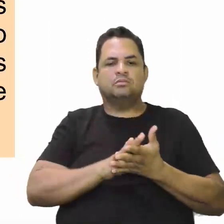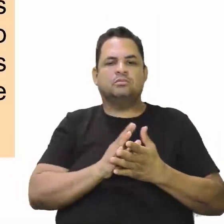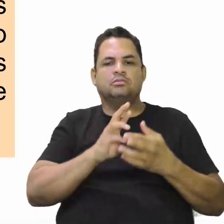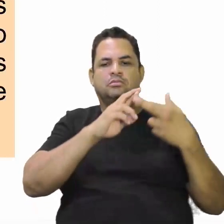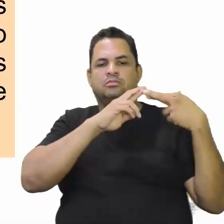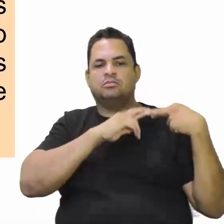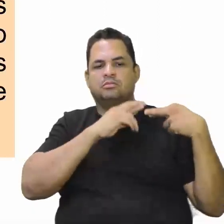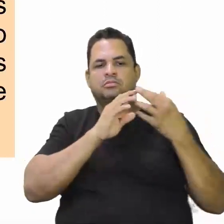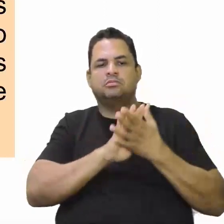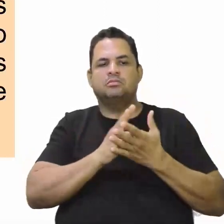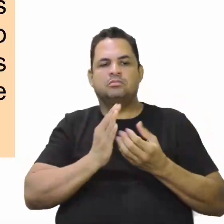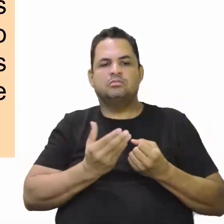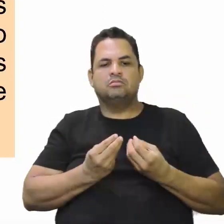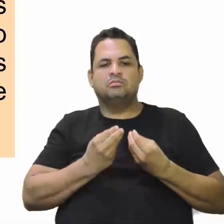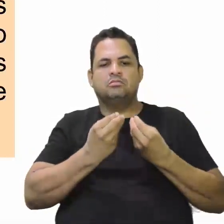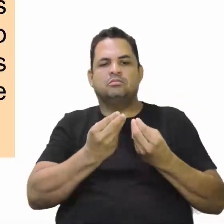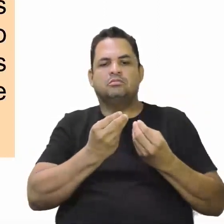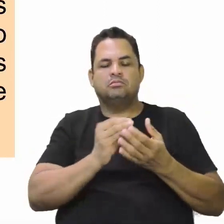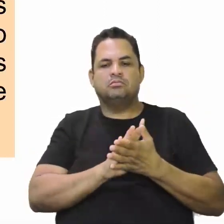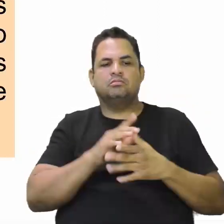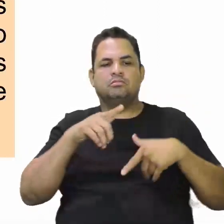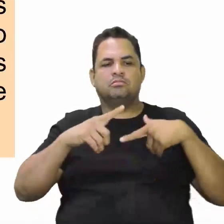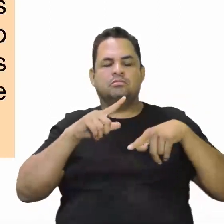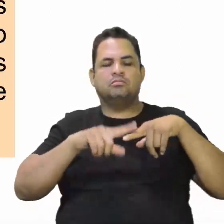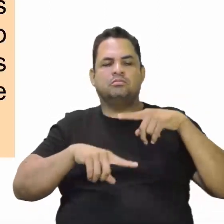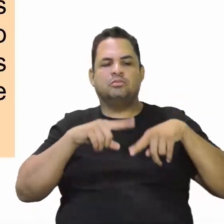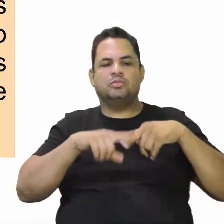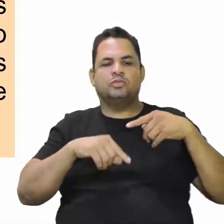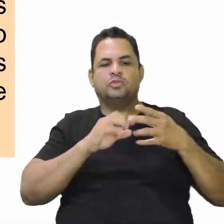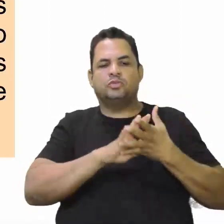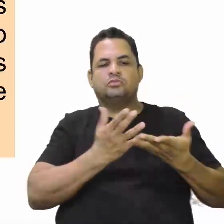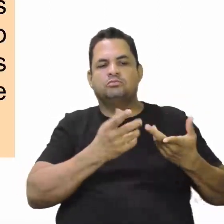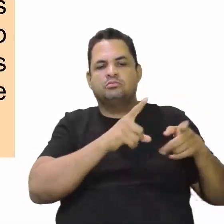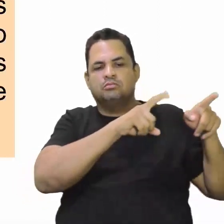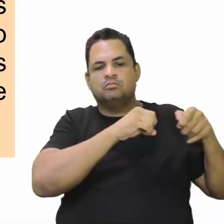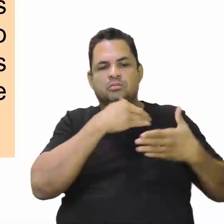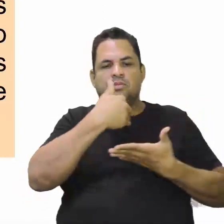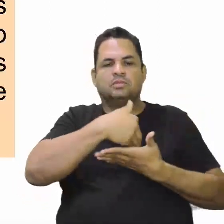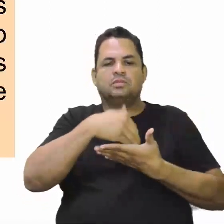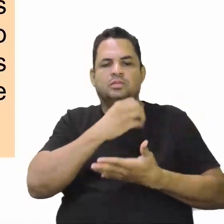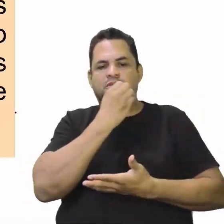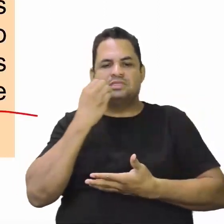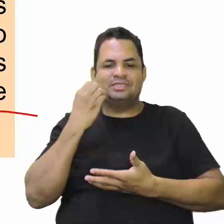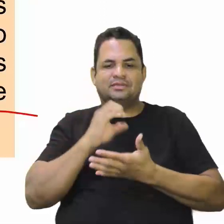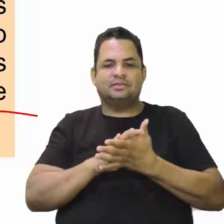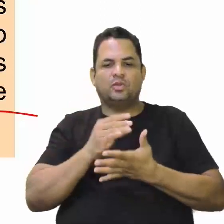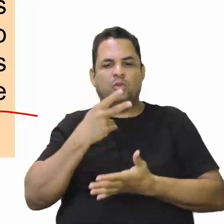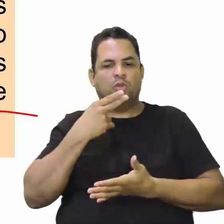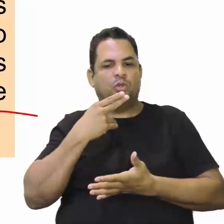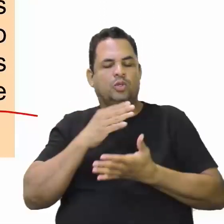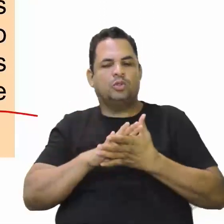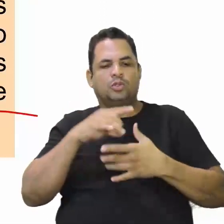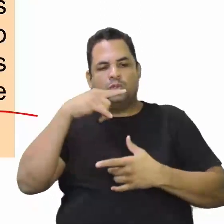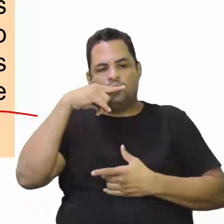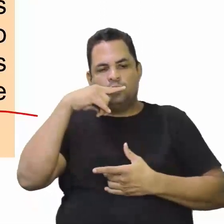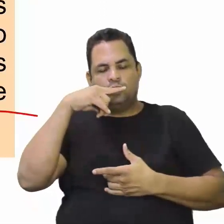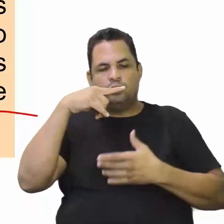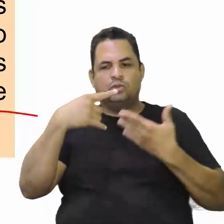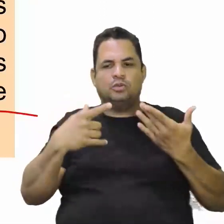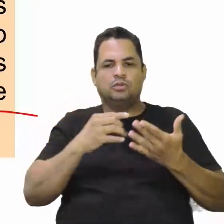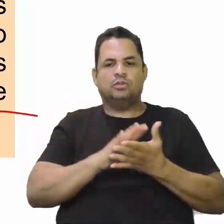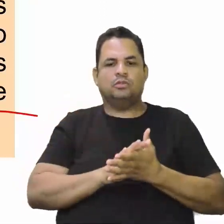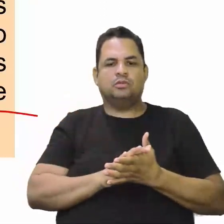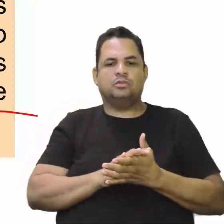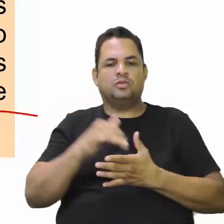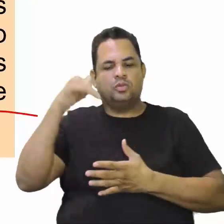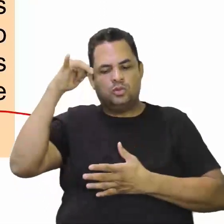abastecimento de minas com produtos agrícolas, a batata, o milho, o tabaco, a cana-de-açúcar, o